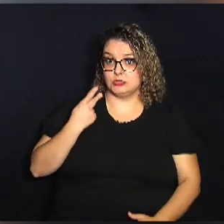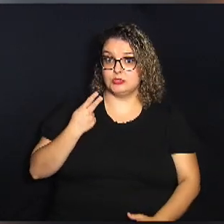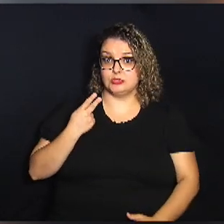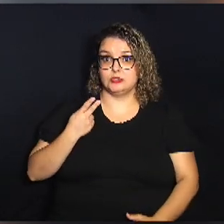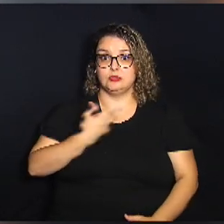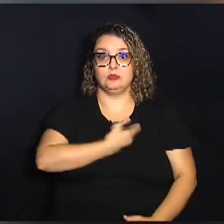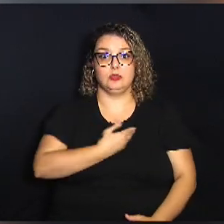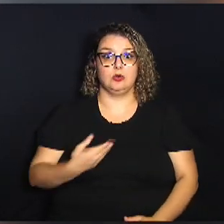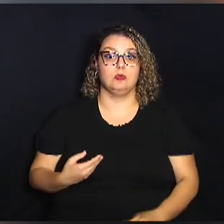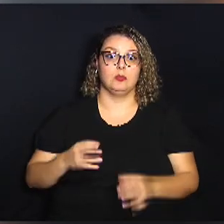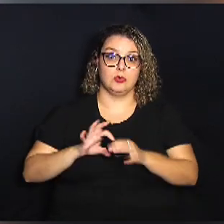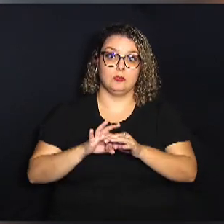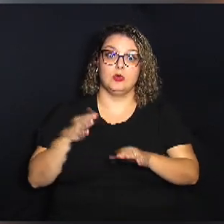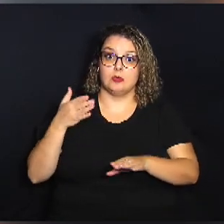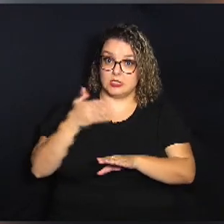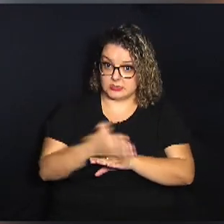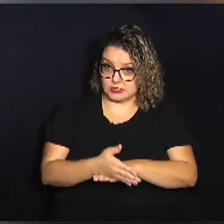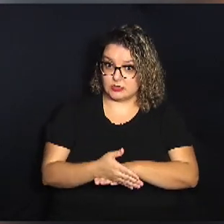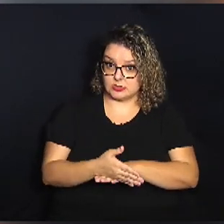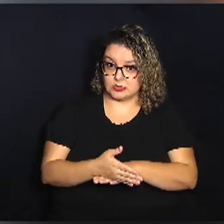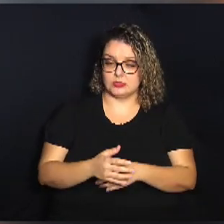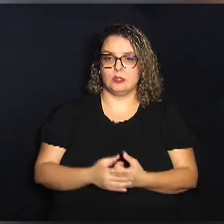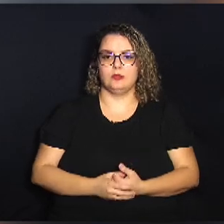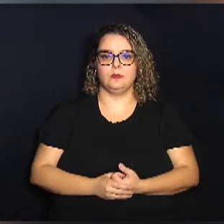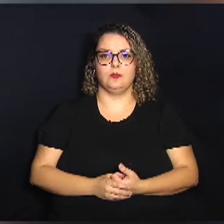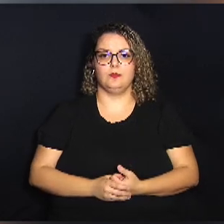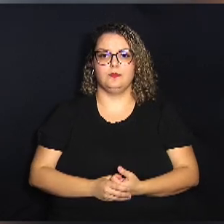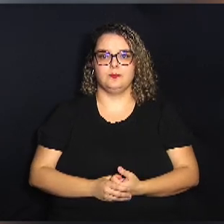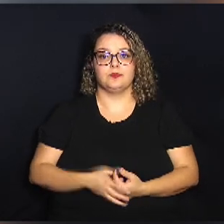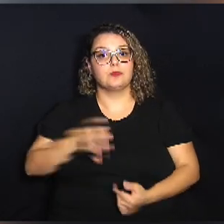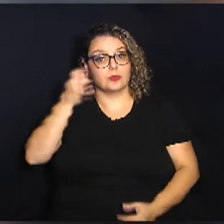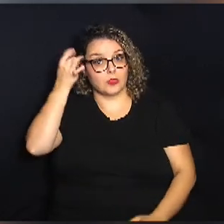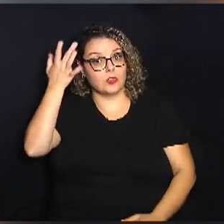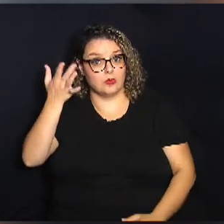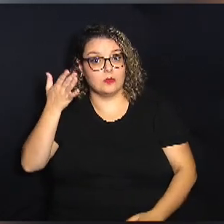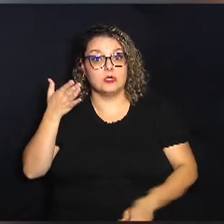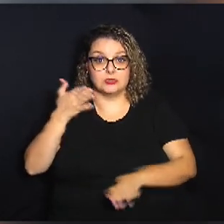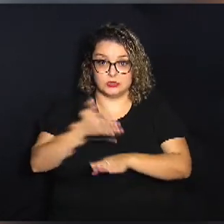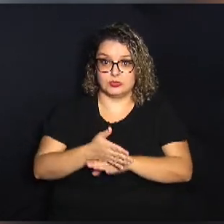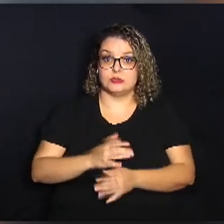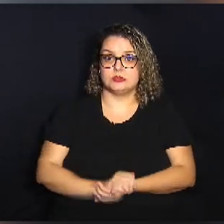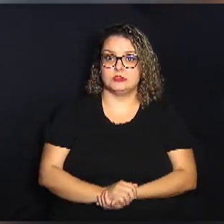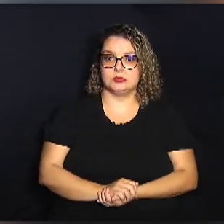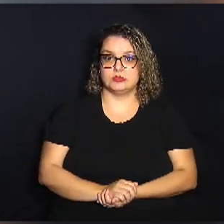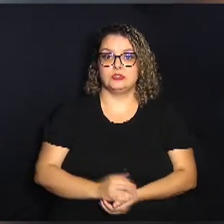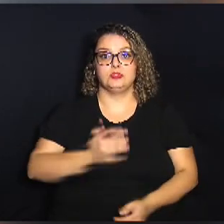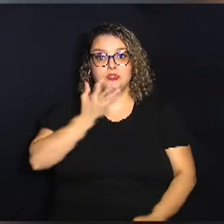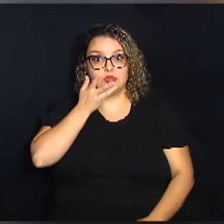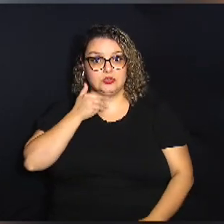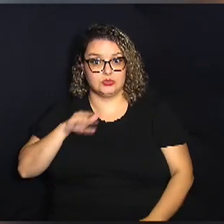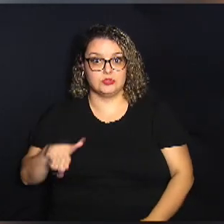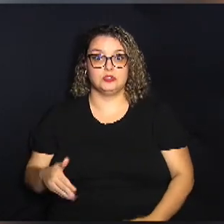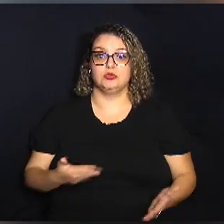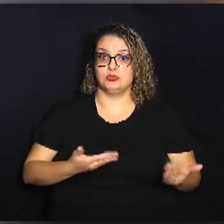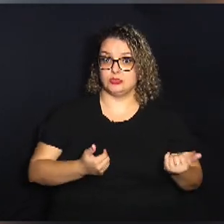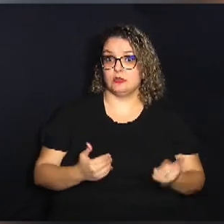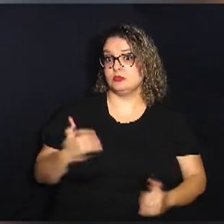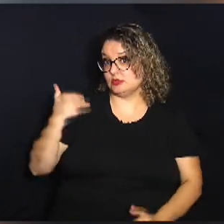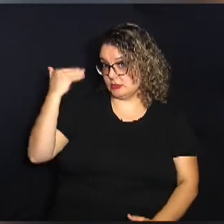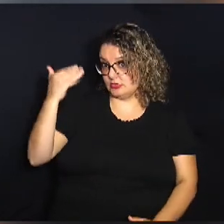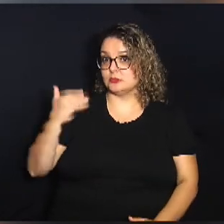permitam o acesso ou que facilitem o acesso de crianças, jovens e mesmo adultos